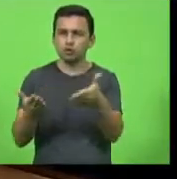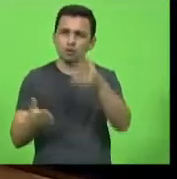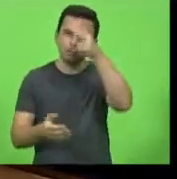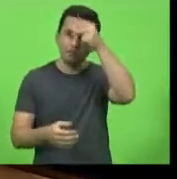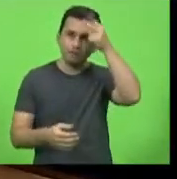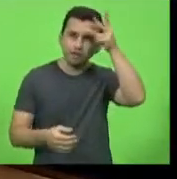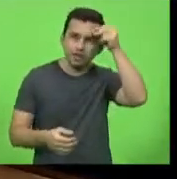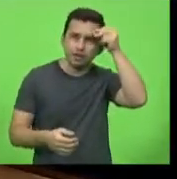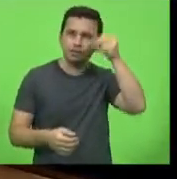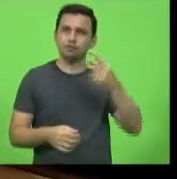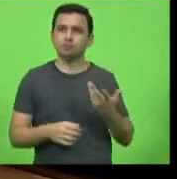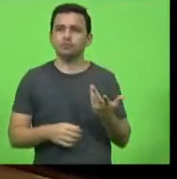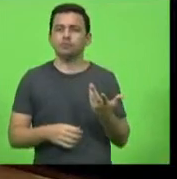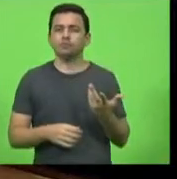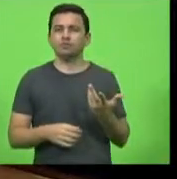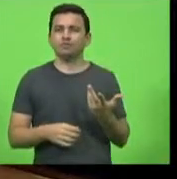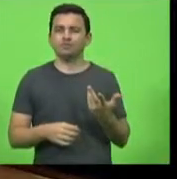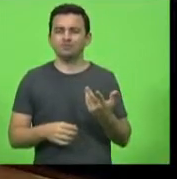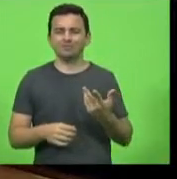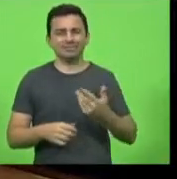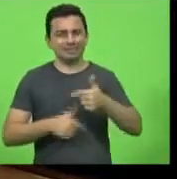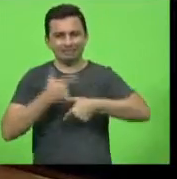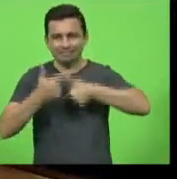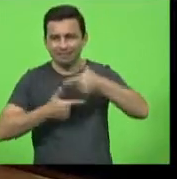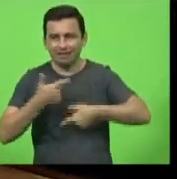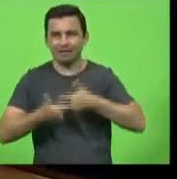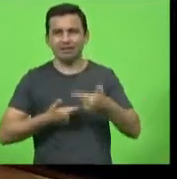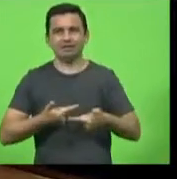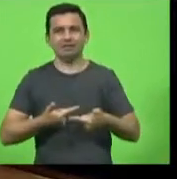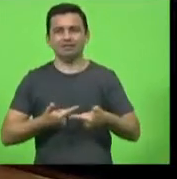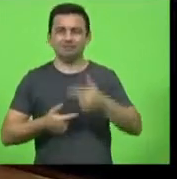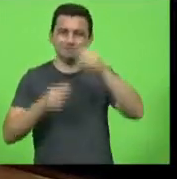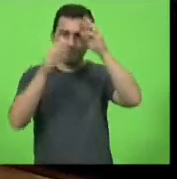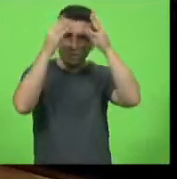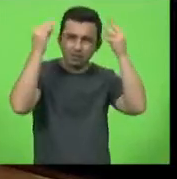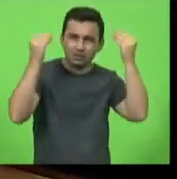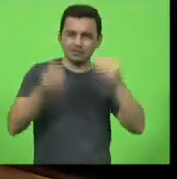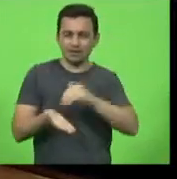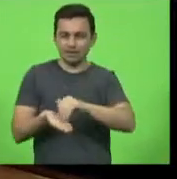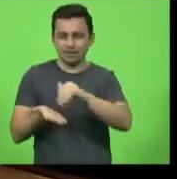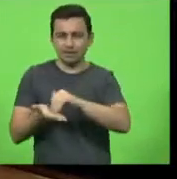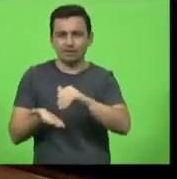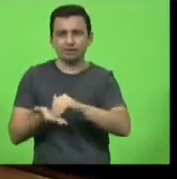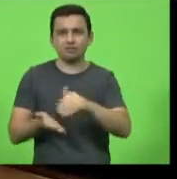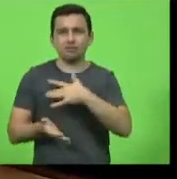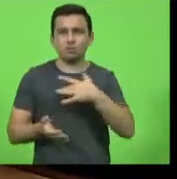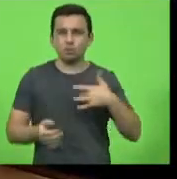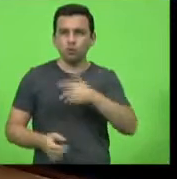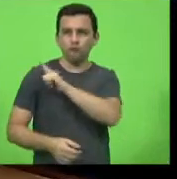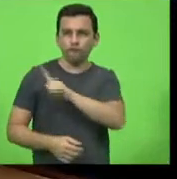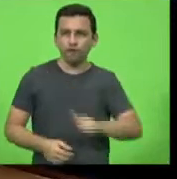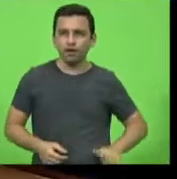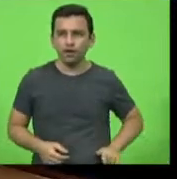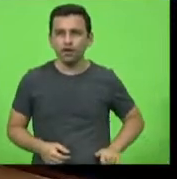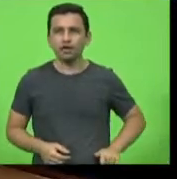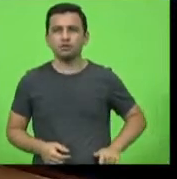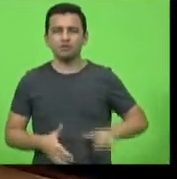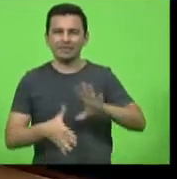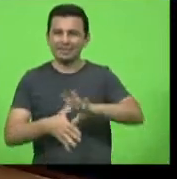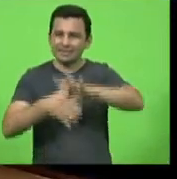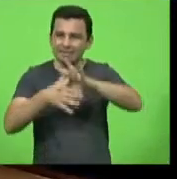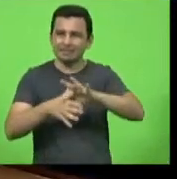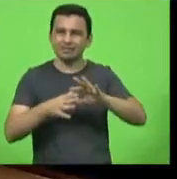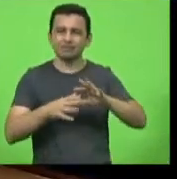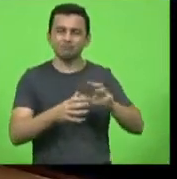que estão trabalhando de outurnamente agentes de saúde secretaria estadual de saúde governo do estado todas as lideranças